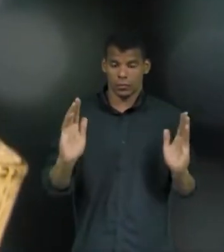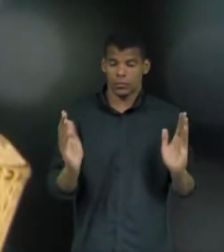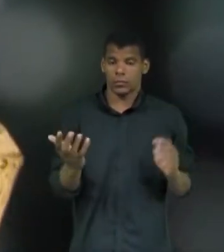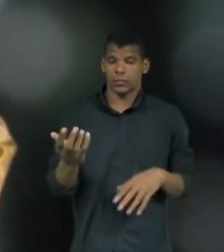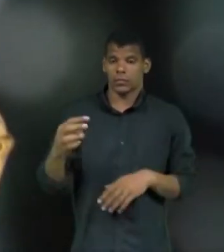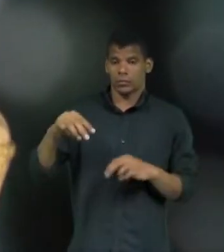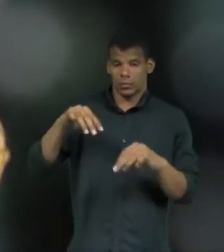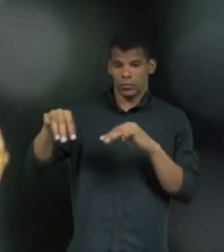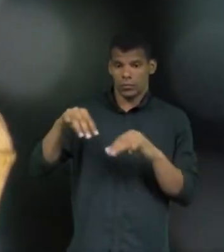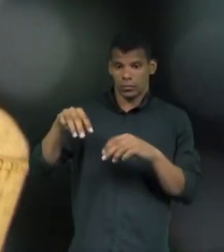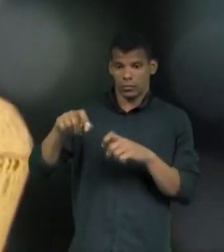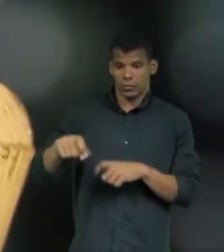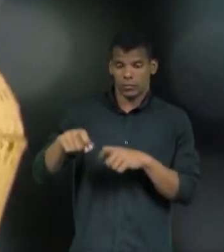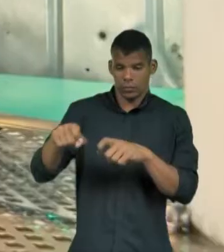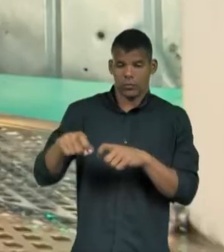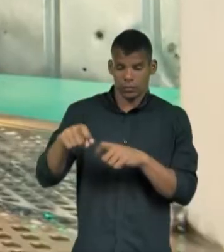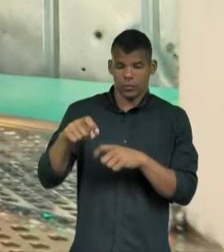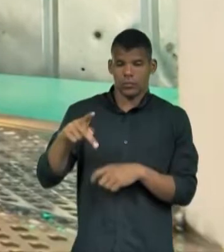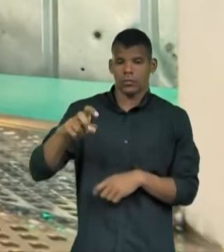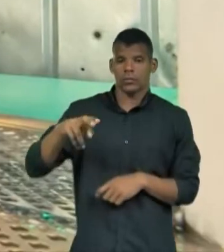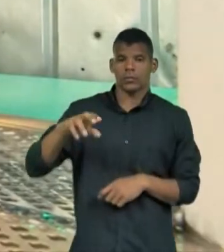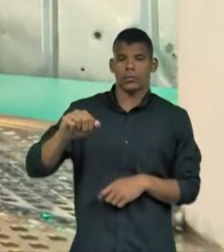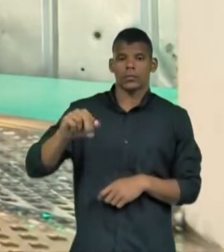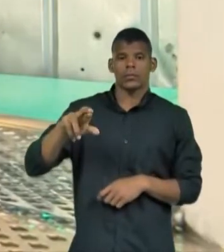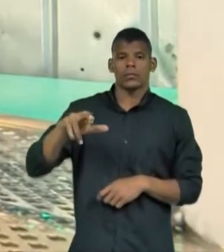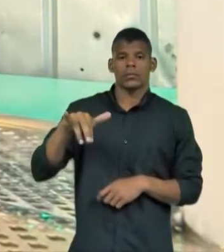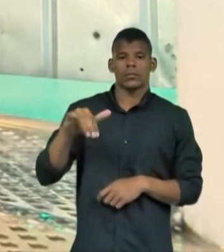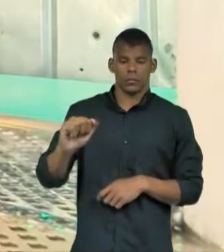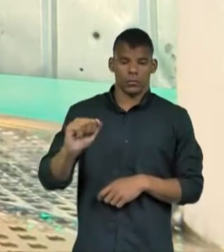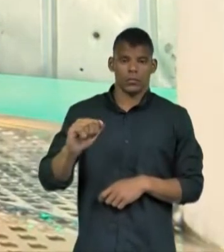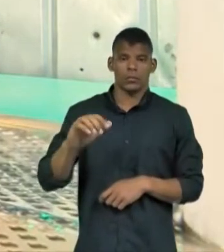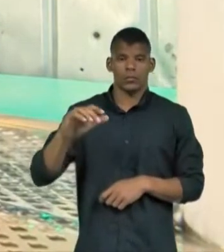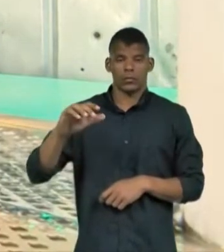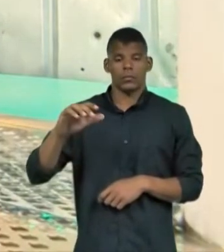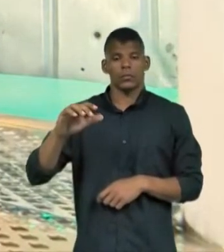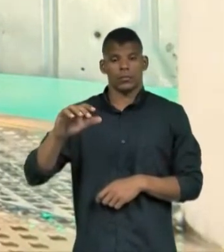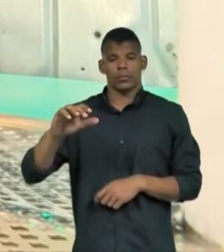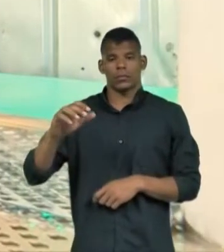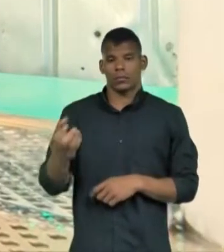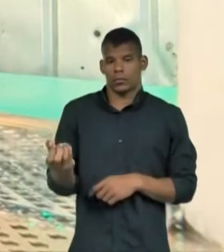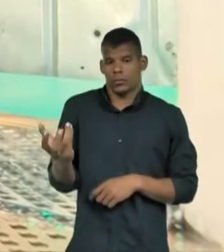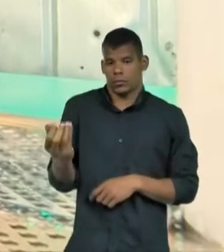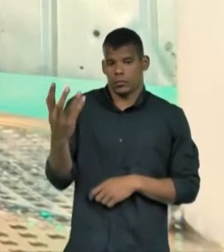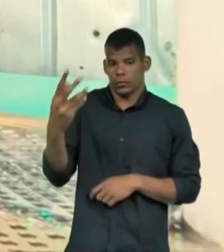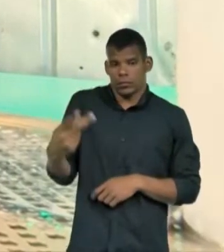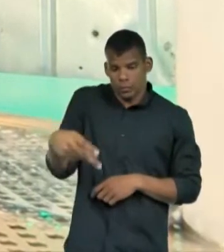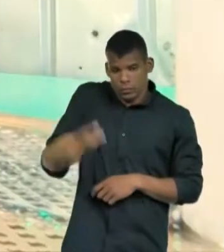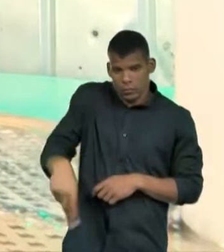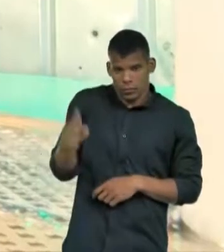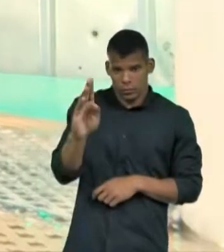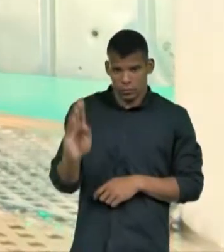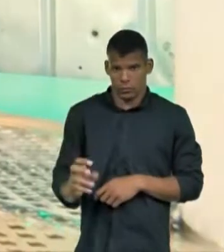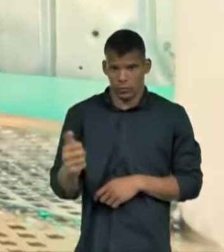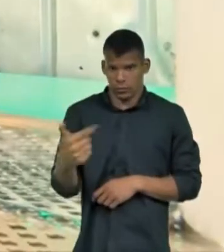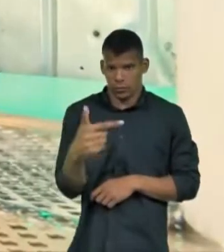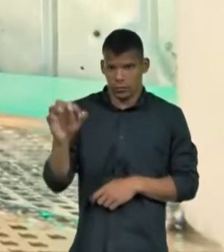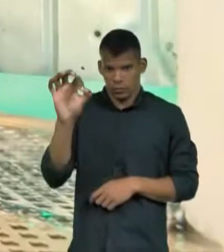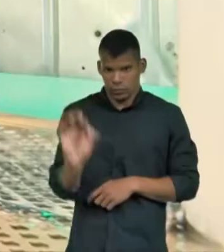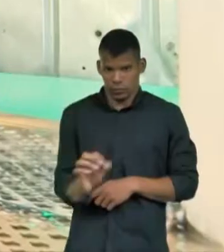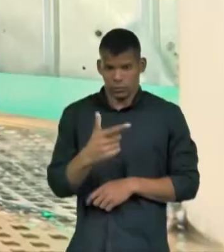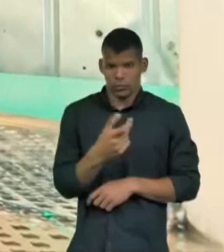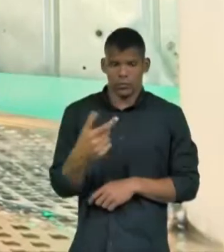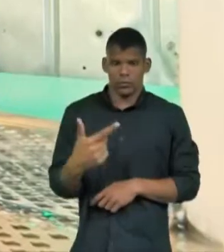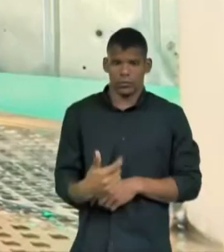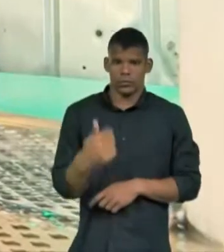Agricultura, Pecuária e Abastecimento, o número de cervejarias registradas no Brasil cresceu 12% em 2021, na